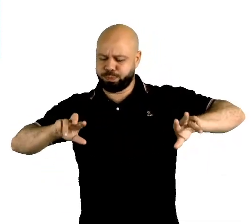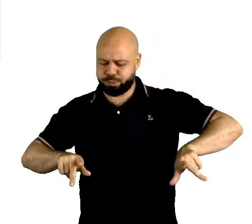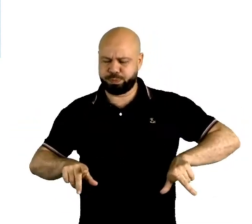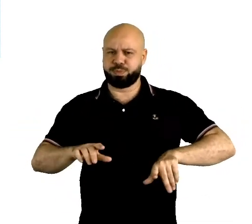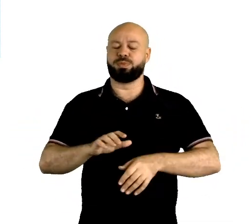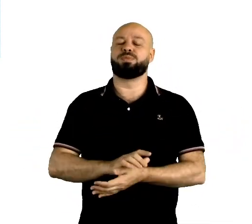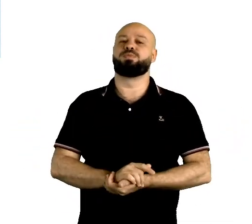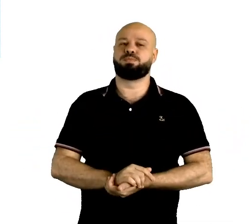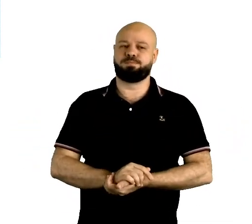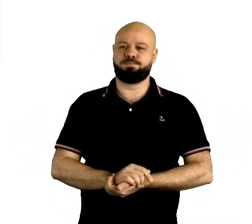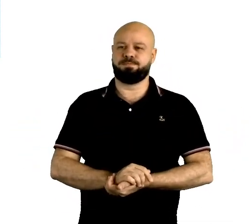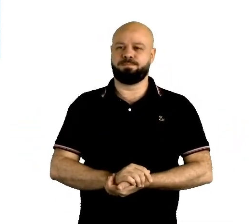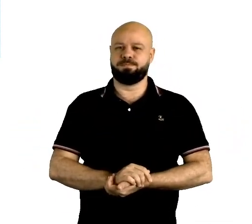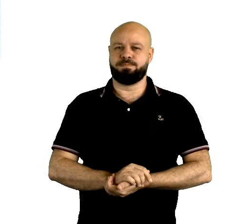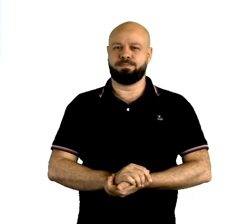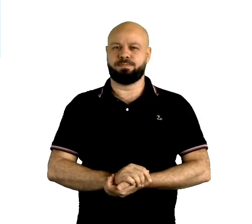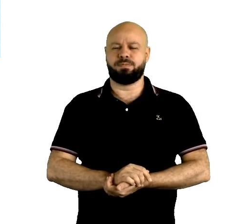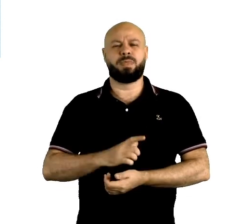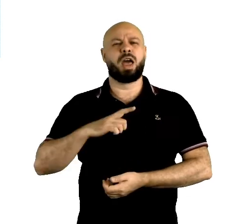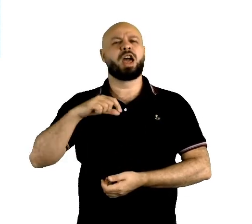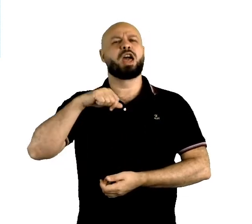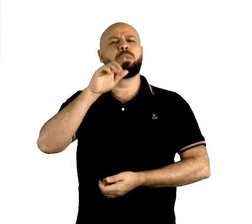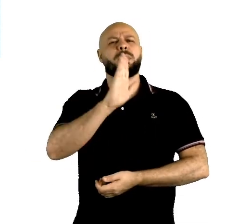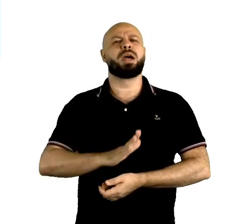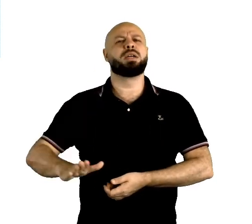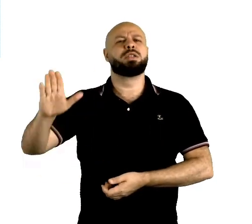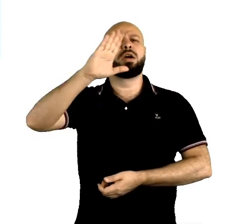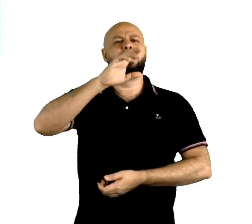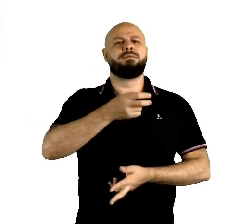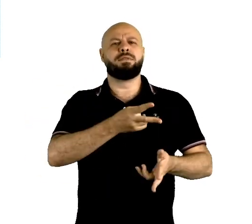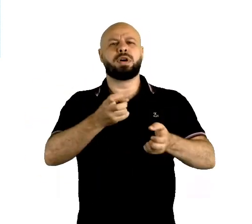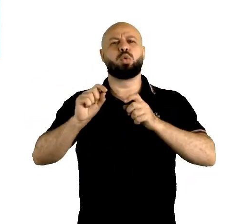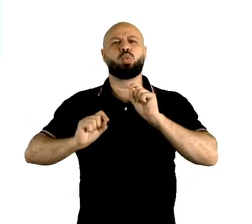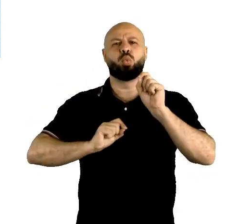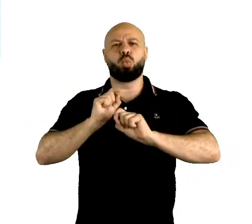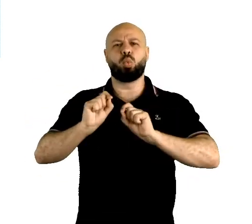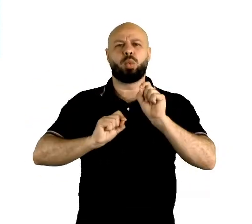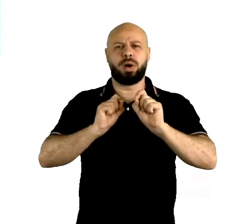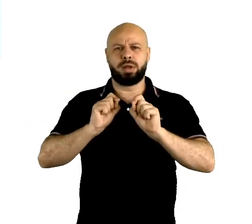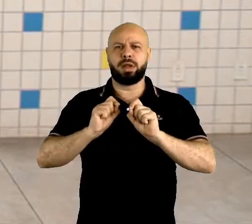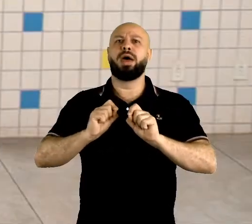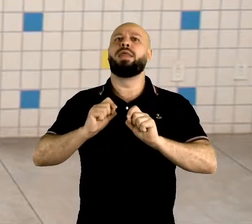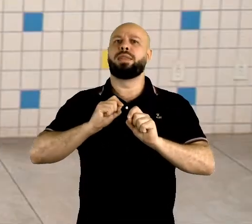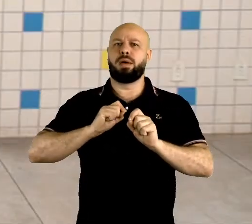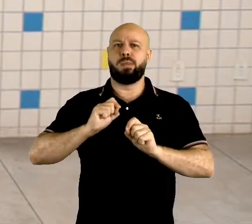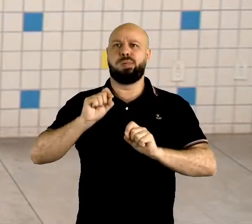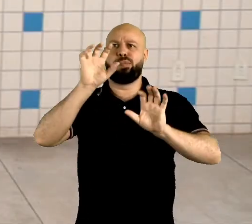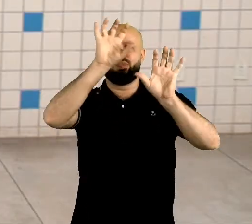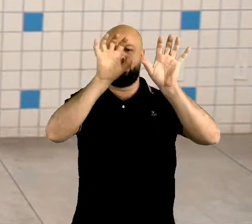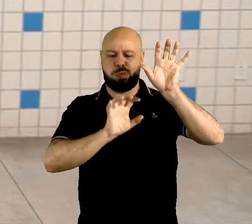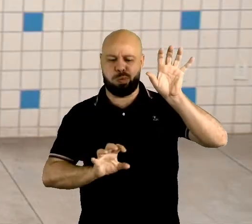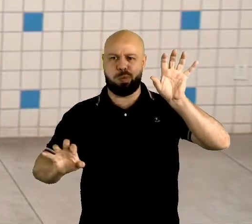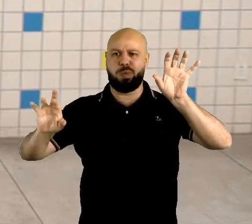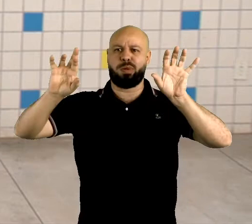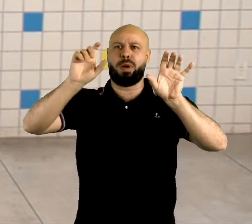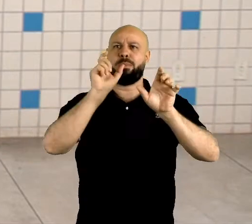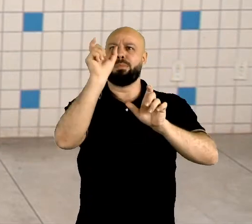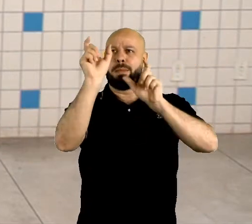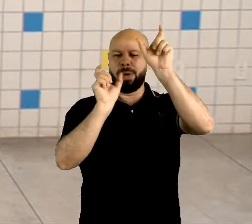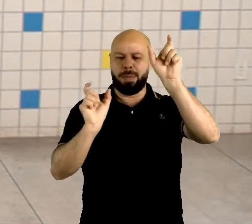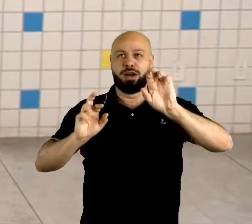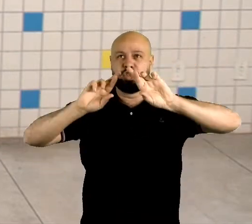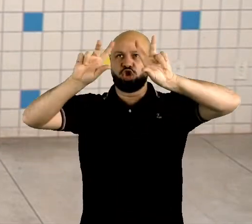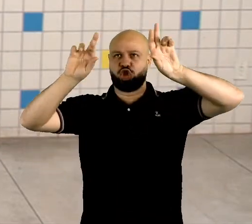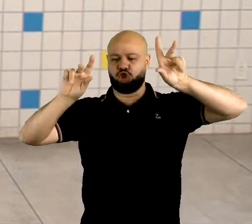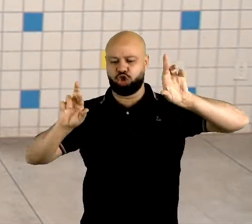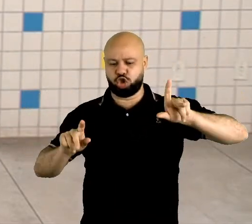diferença. Aqui no Brasil, a gente também vê muito isso, a questão do regionalismo. Palavras que são ditas em